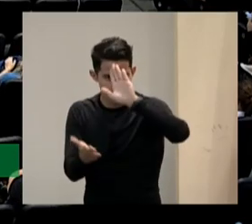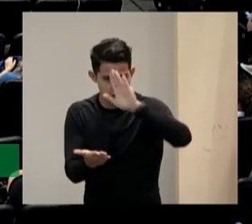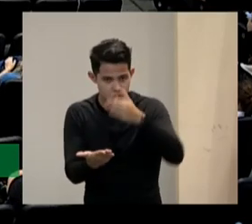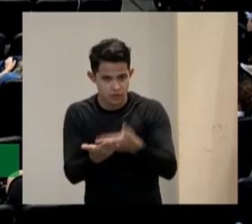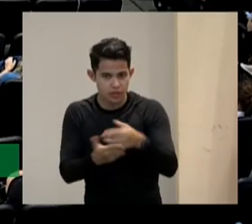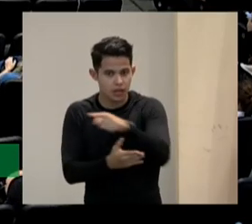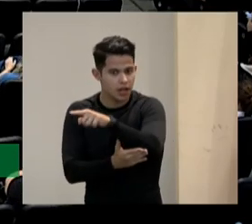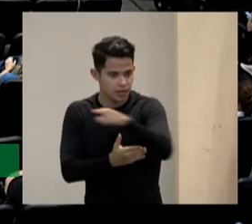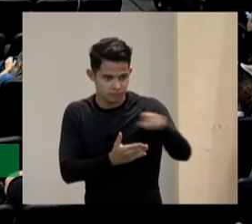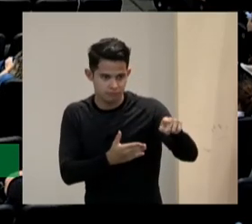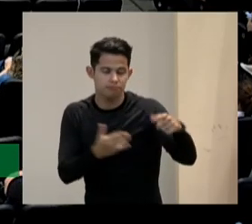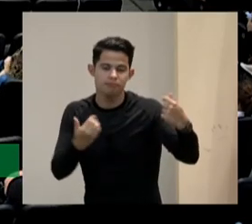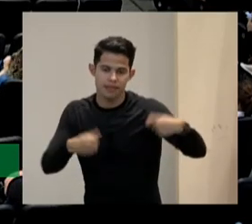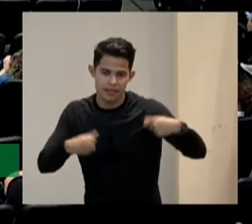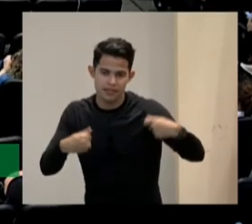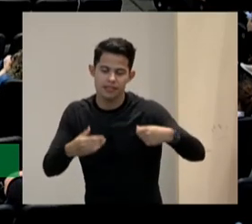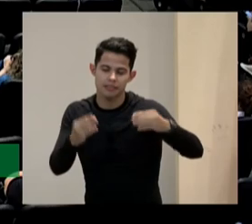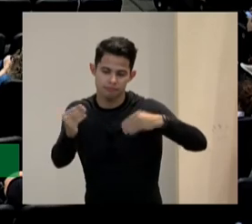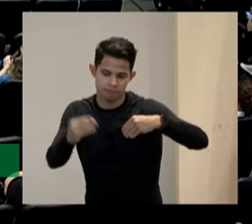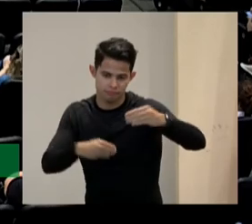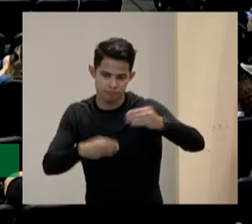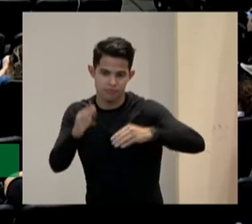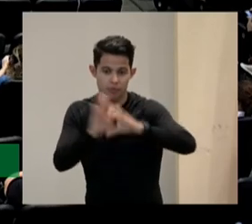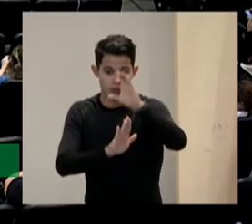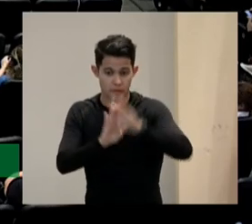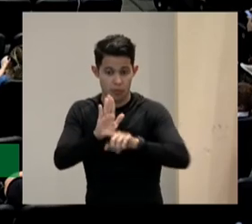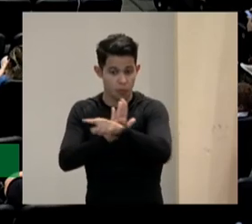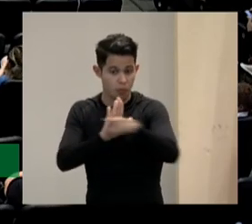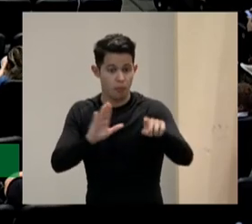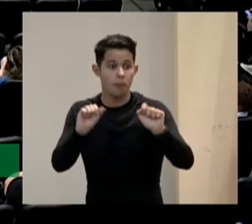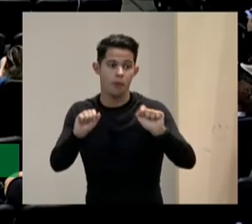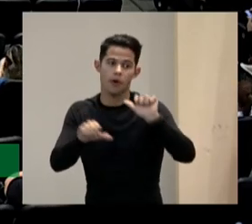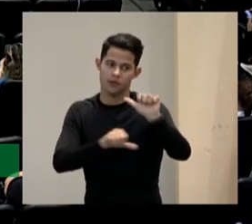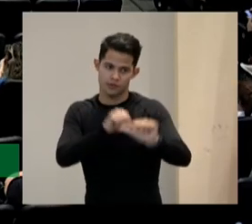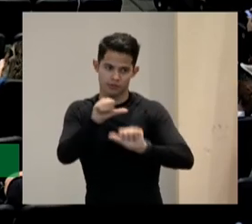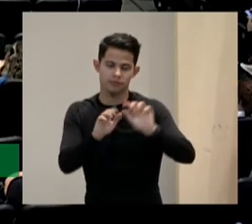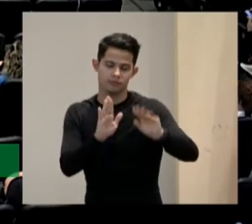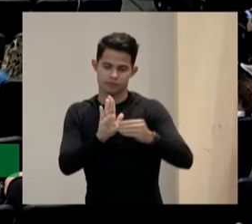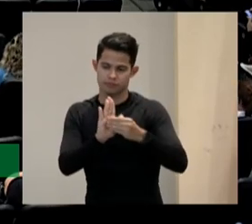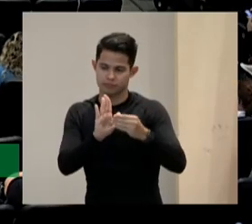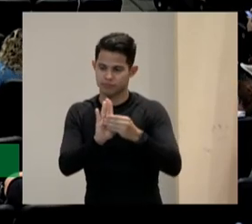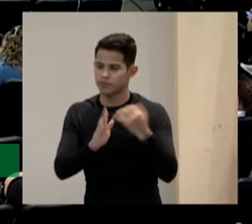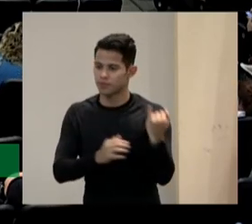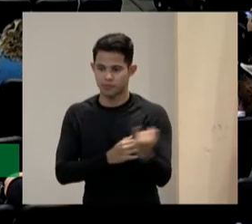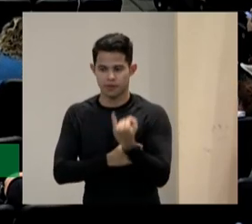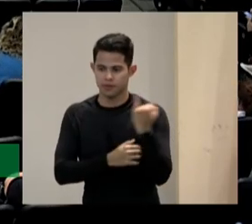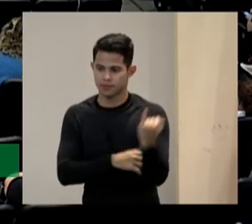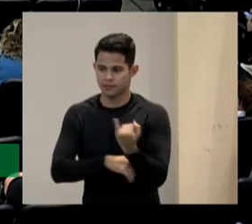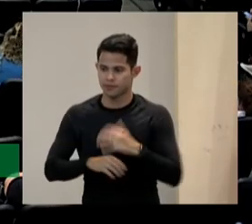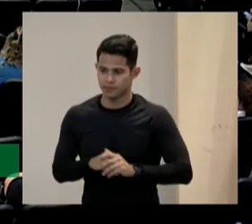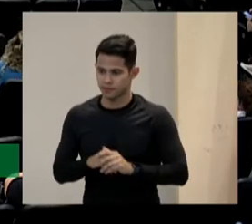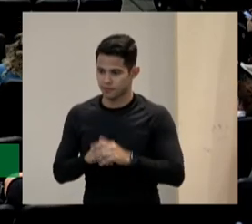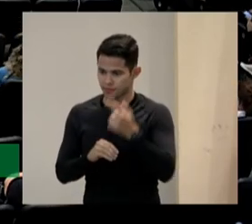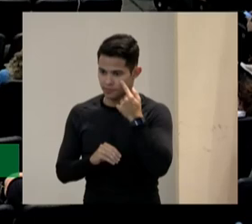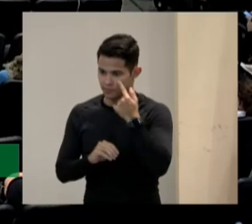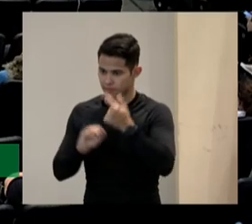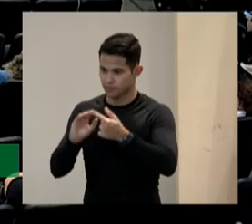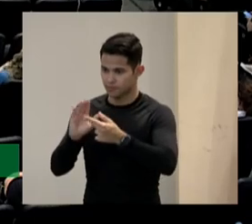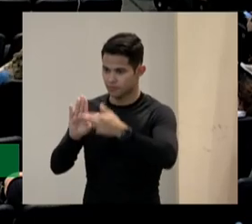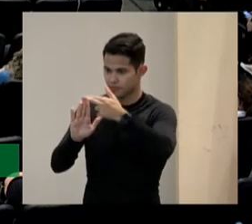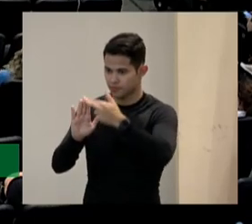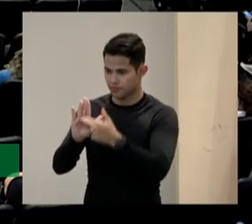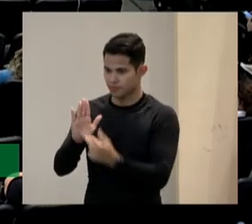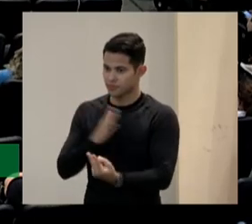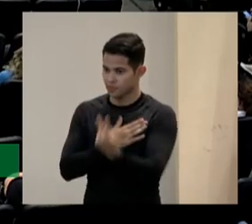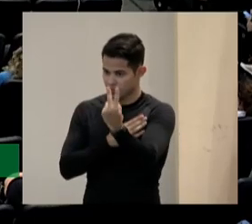currículo na verde flexível e portanto que podemos modificar o princípio dois que é o princípio de ação